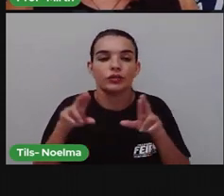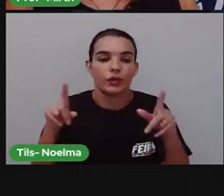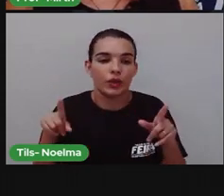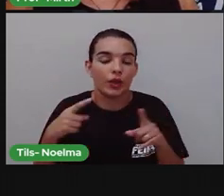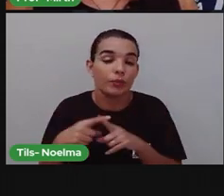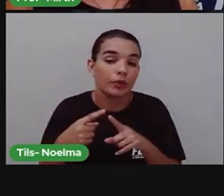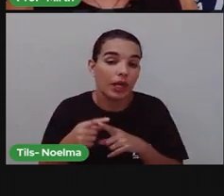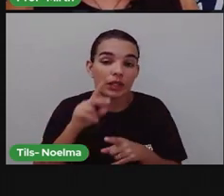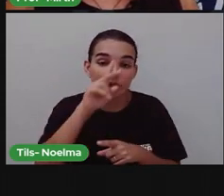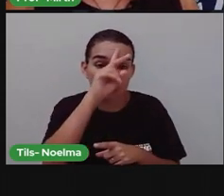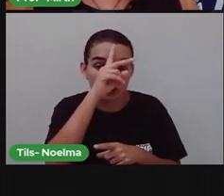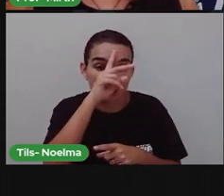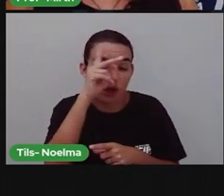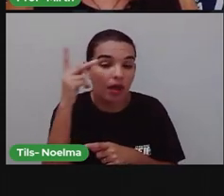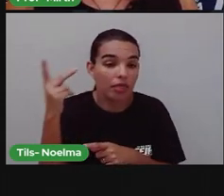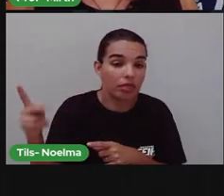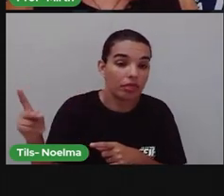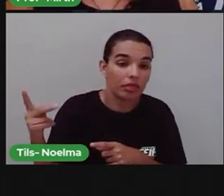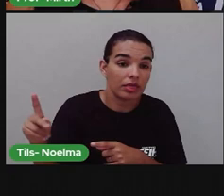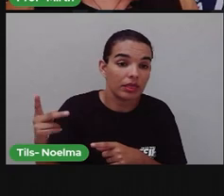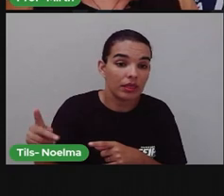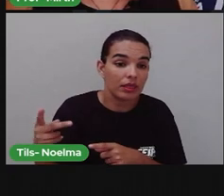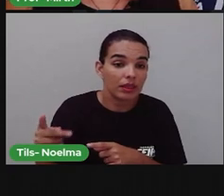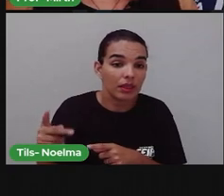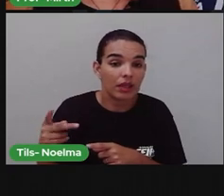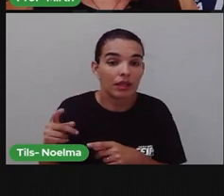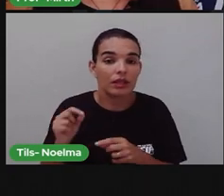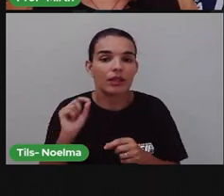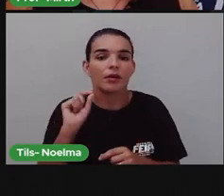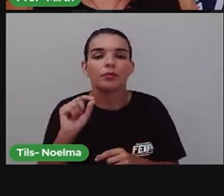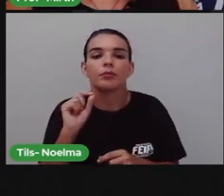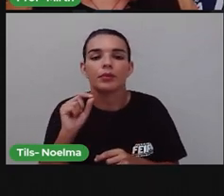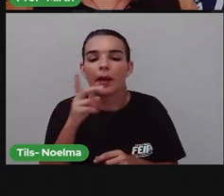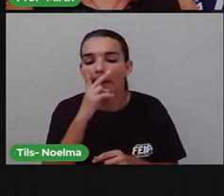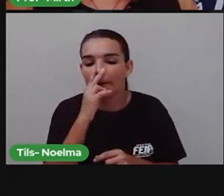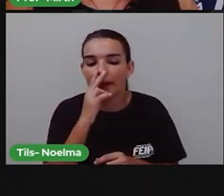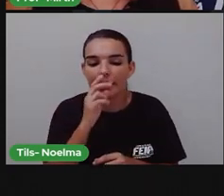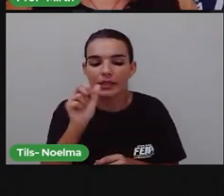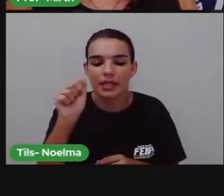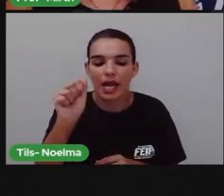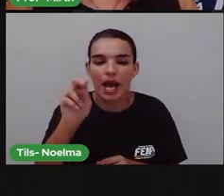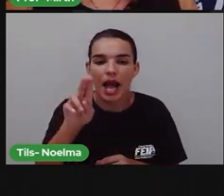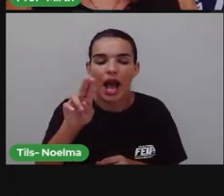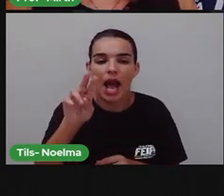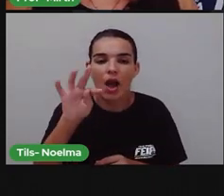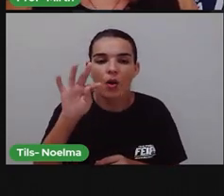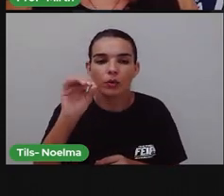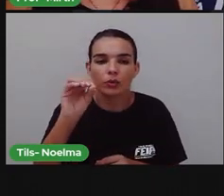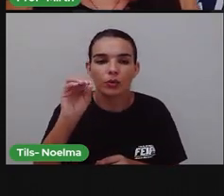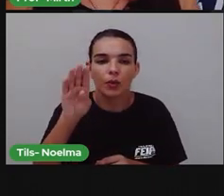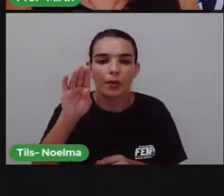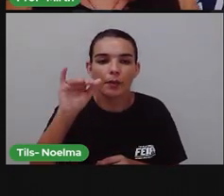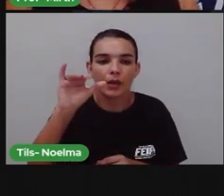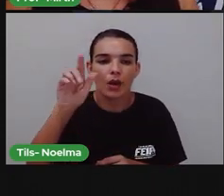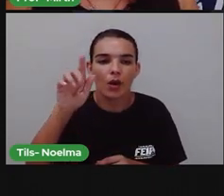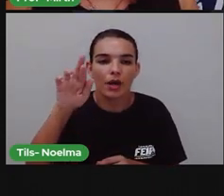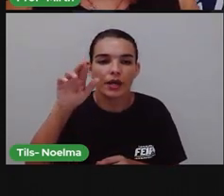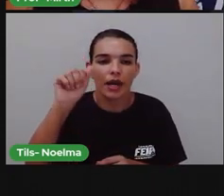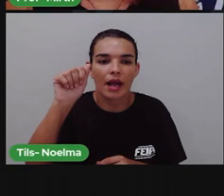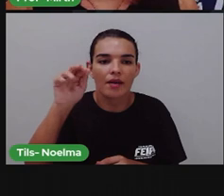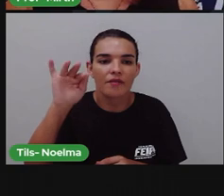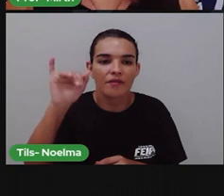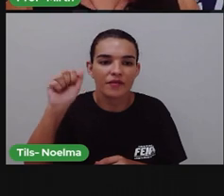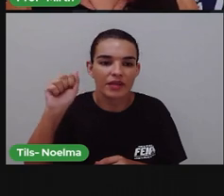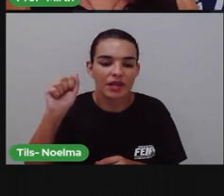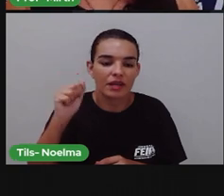história dele ali, dentro de um texto, Era como se fosse uma autobiografia, né? Porque falava sobre a vida dele, ela acreditava que ele